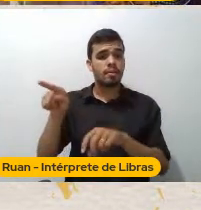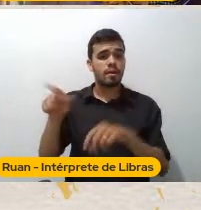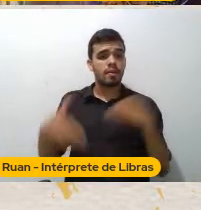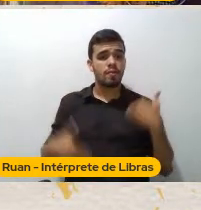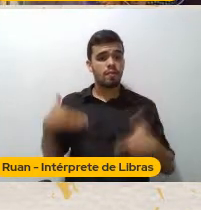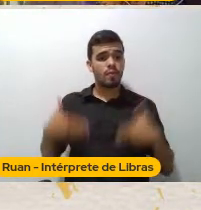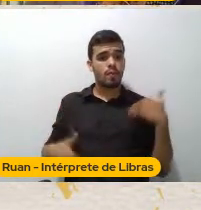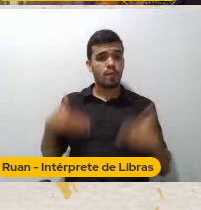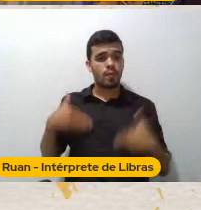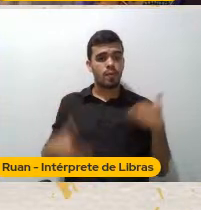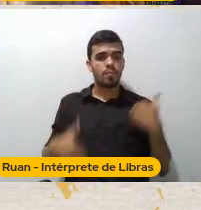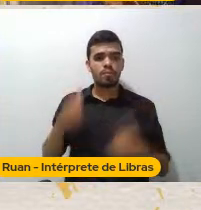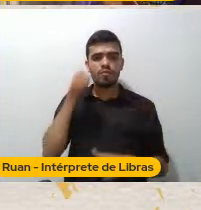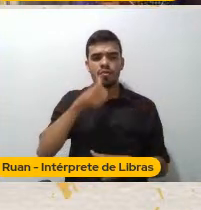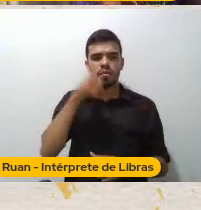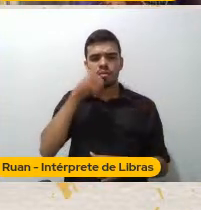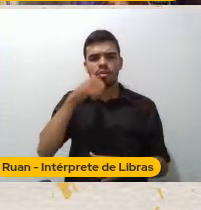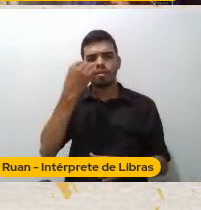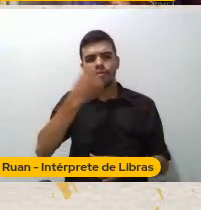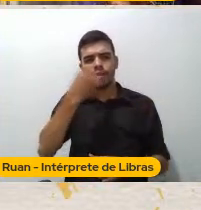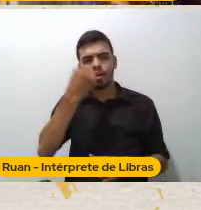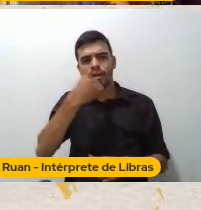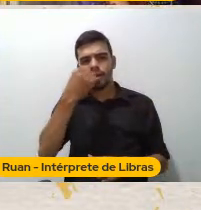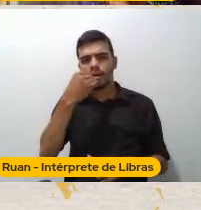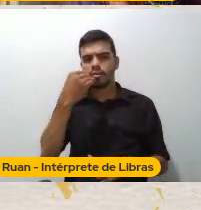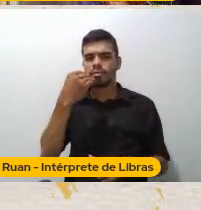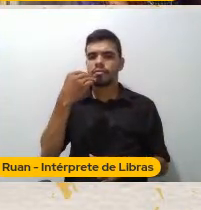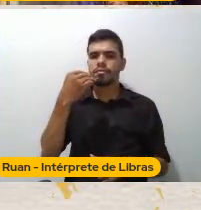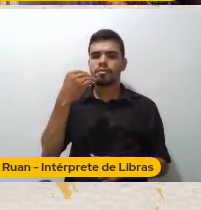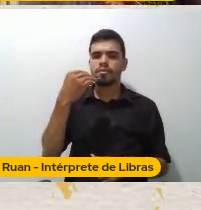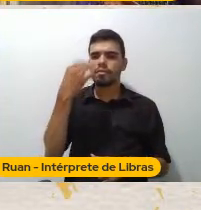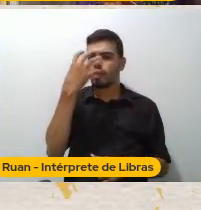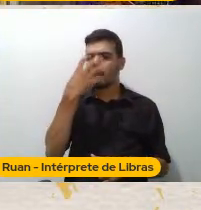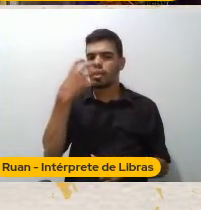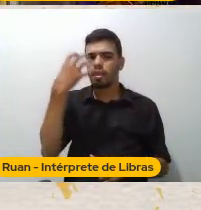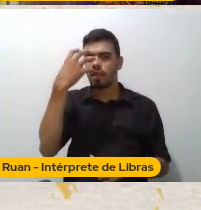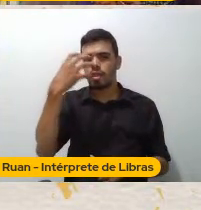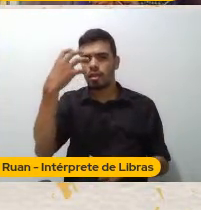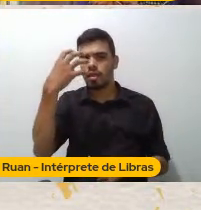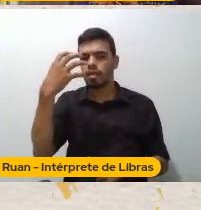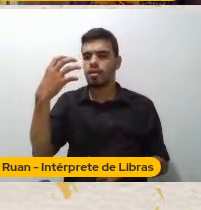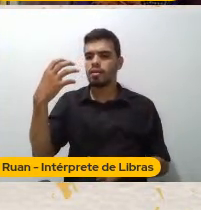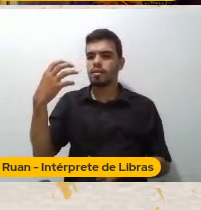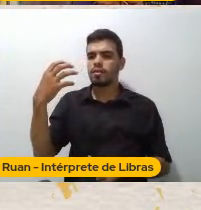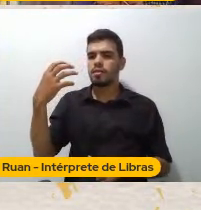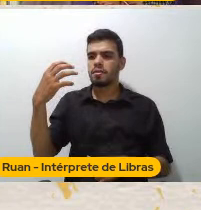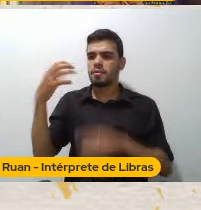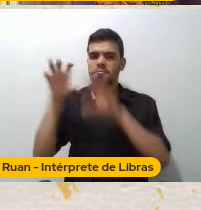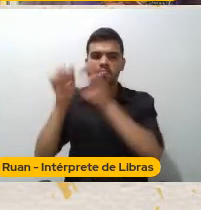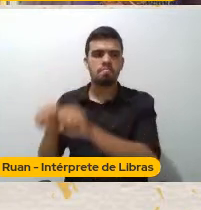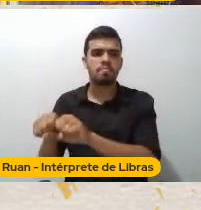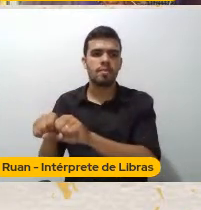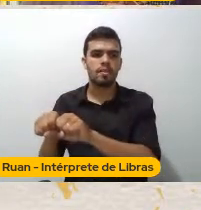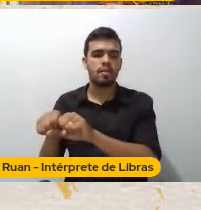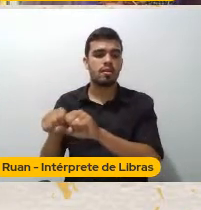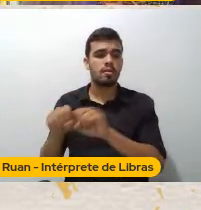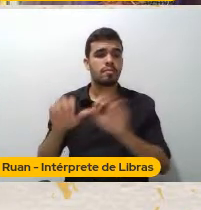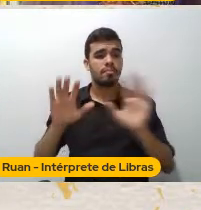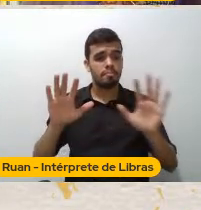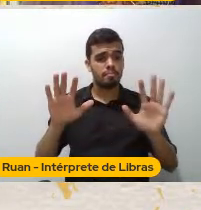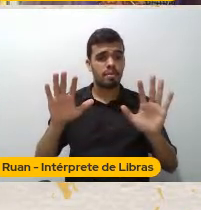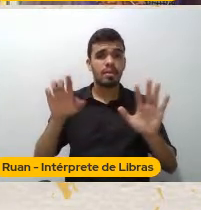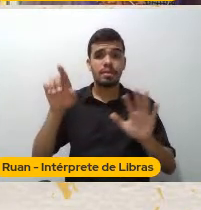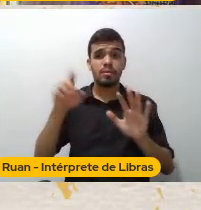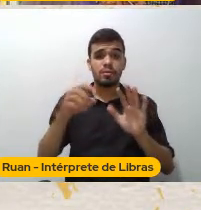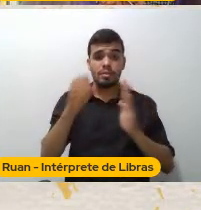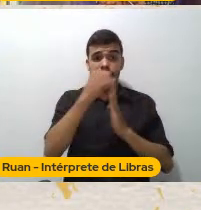conceitos Que estavam lá Nos escritores Do século XIX Nós temos No nosso Brasil Até hoje Aí Como desenho